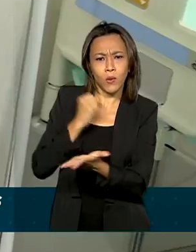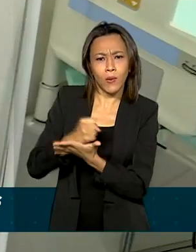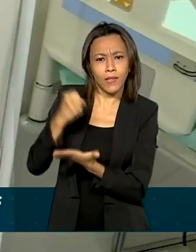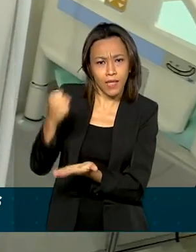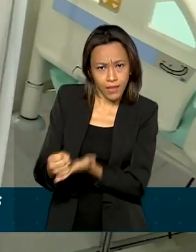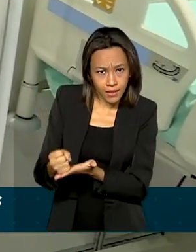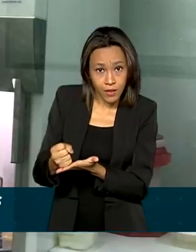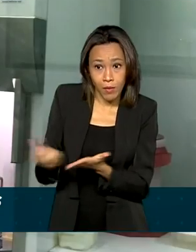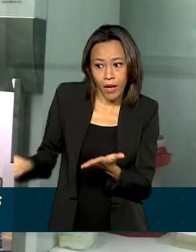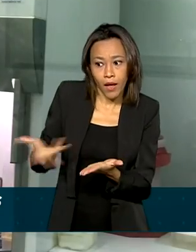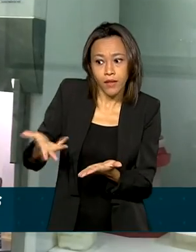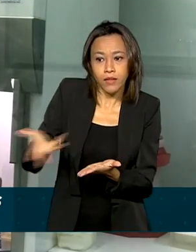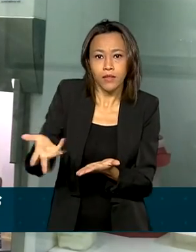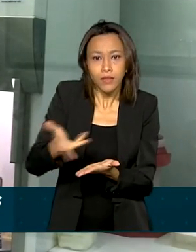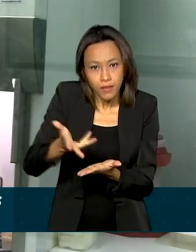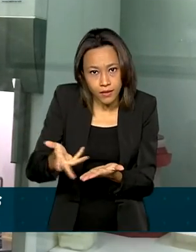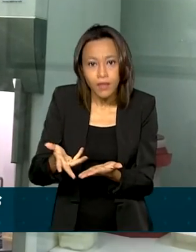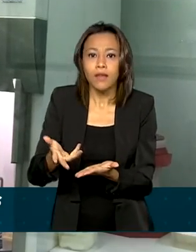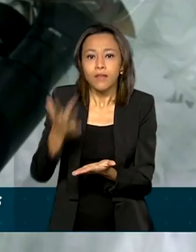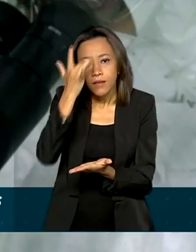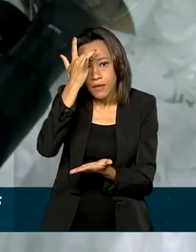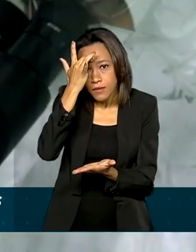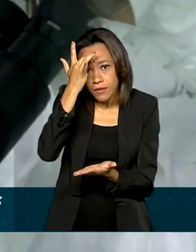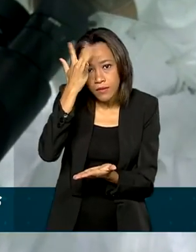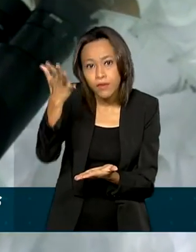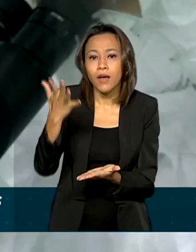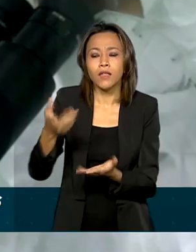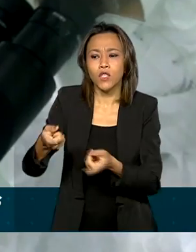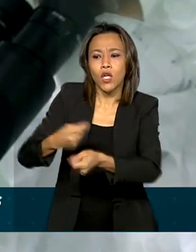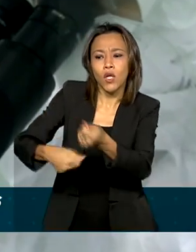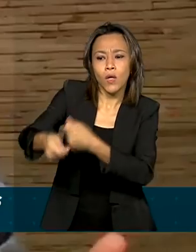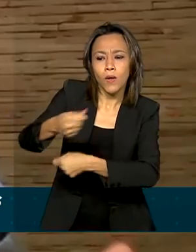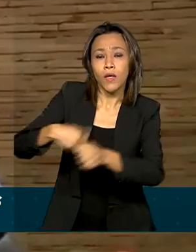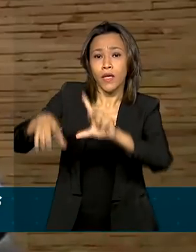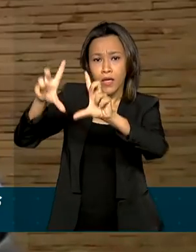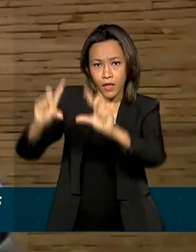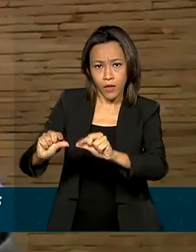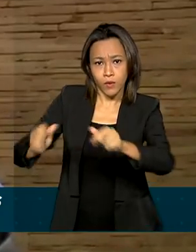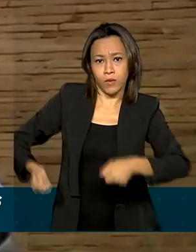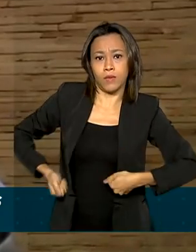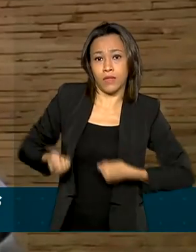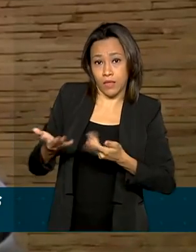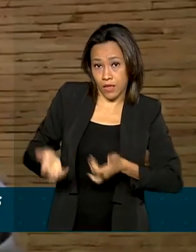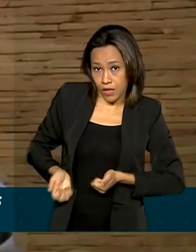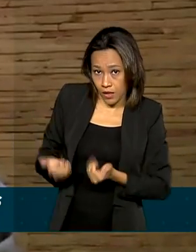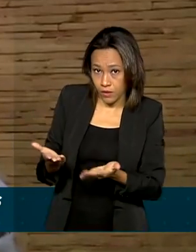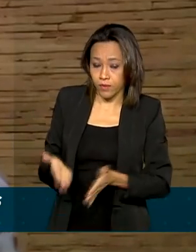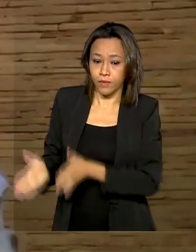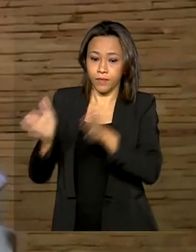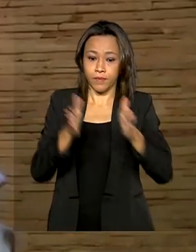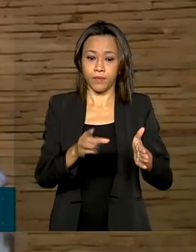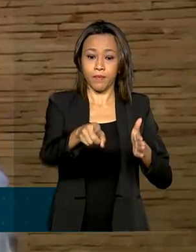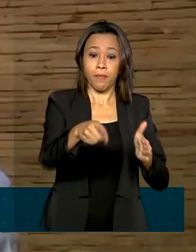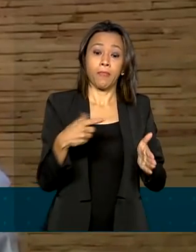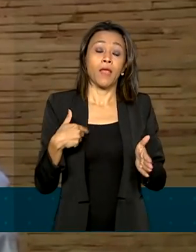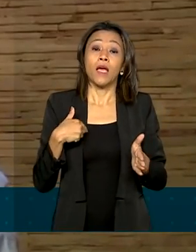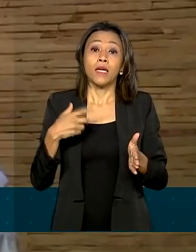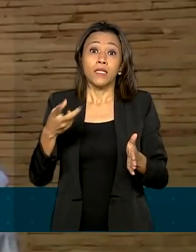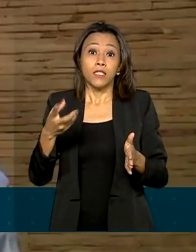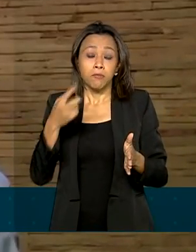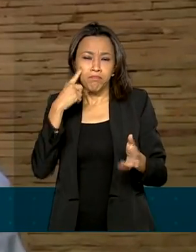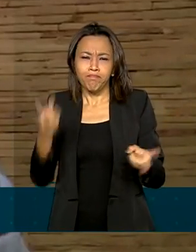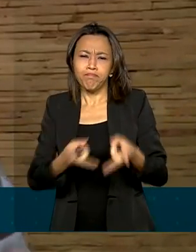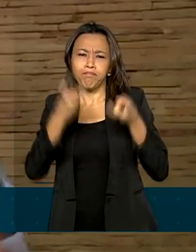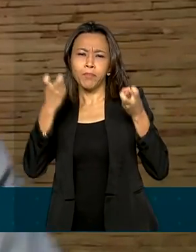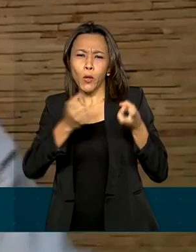para agilizar e facilitar os negócios e ainda reduzir os custos. A gente possibilitou que o Brasil não se paralisasse